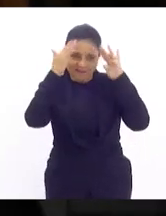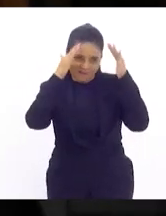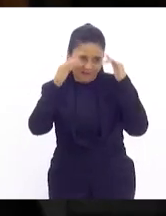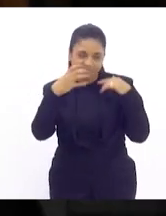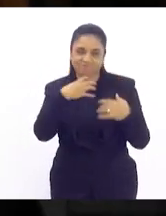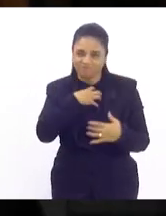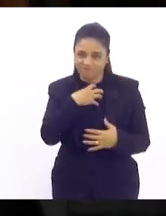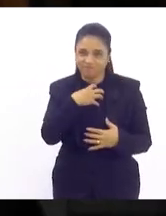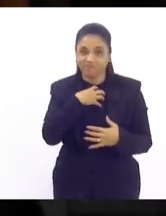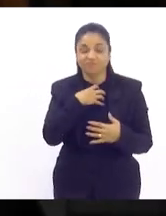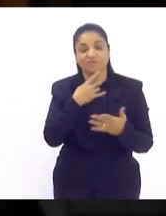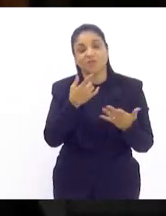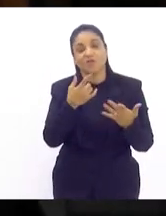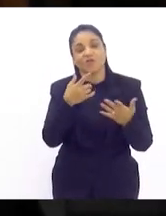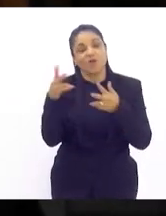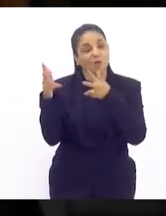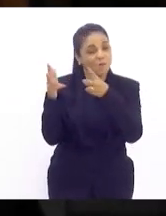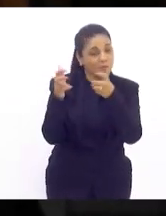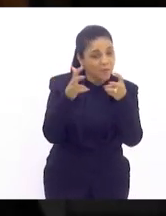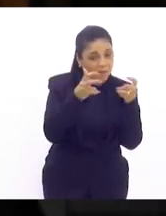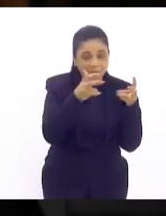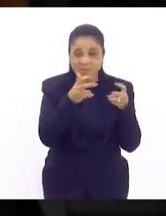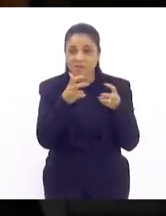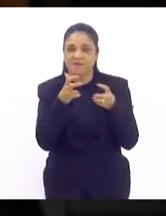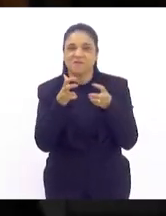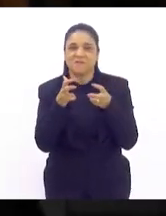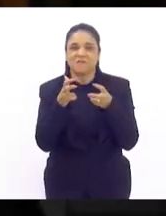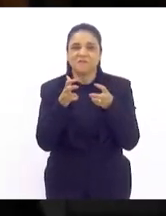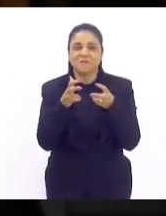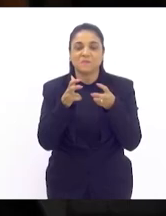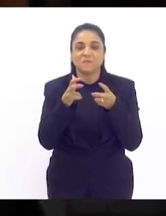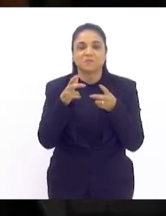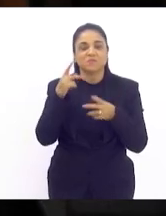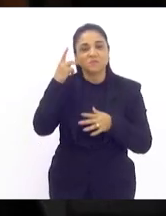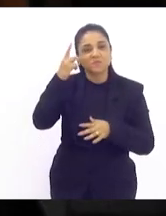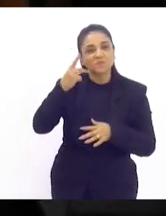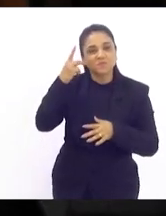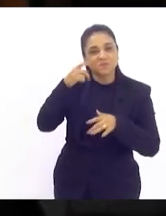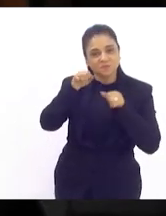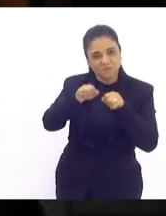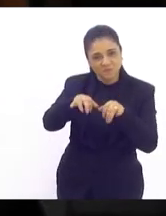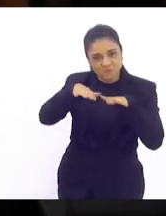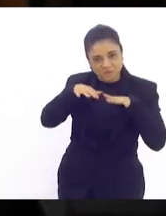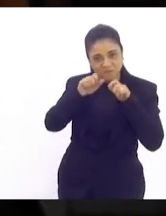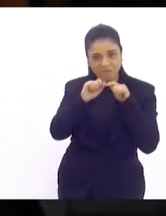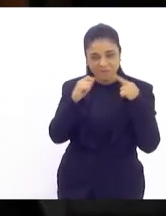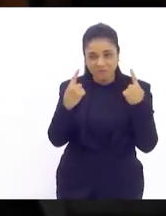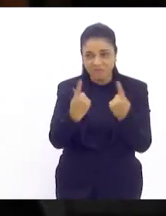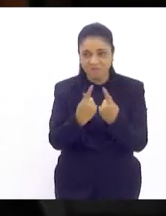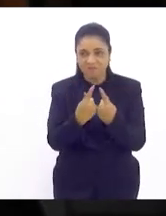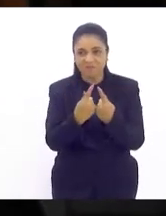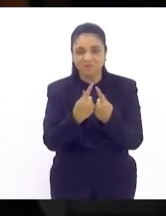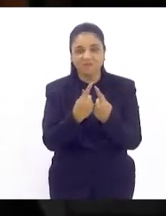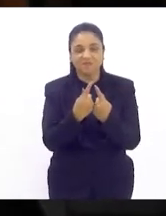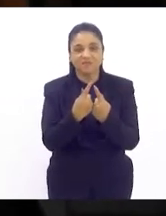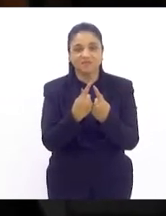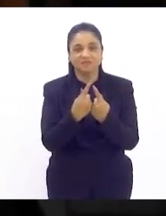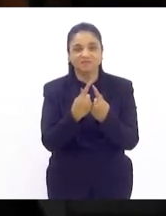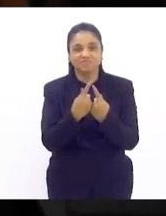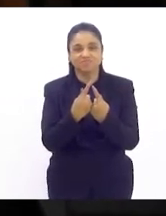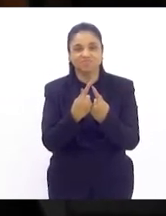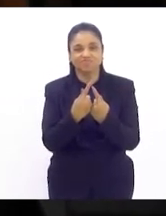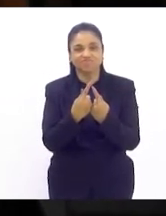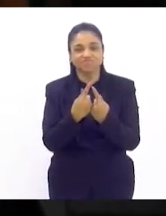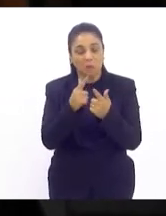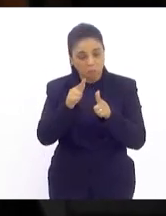verifico que o parlamento fluminense tem uma nobre